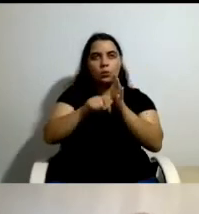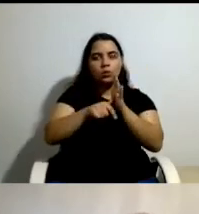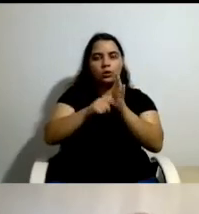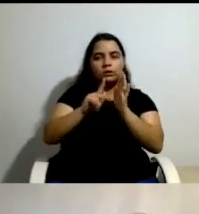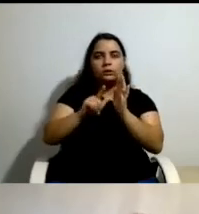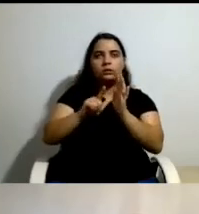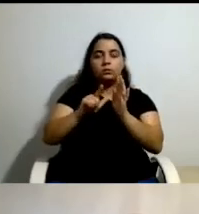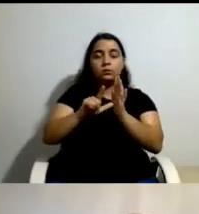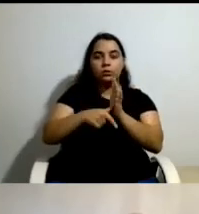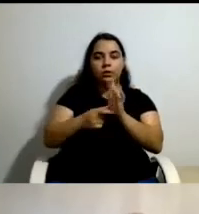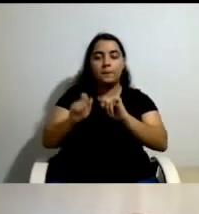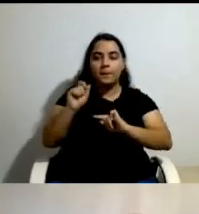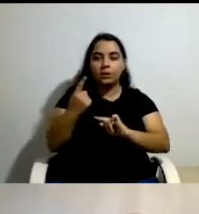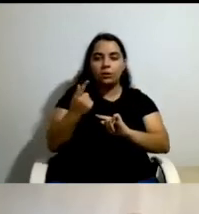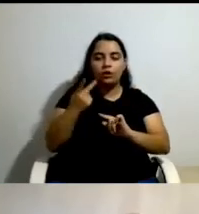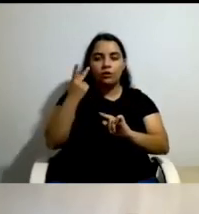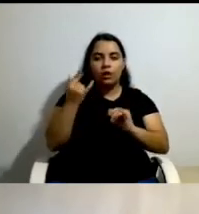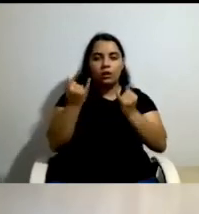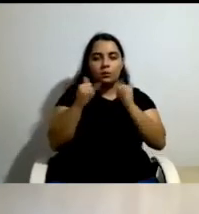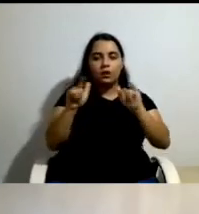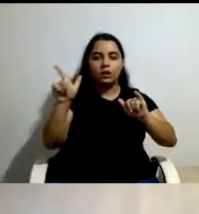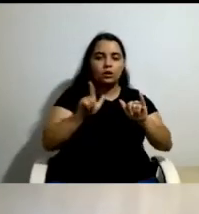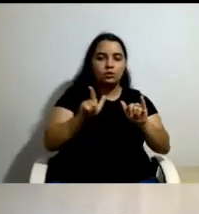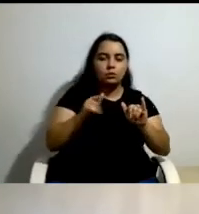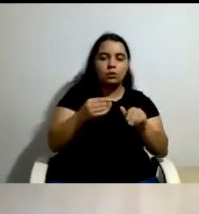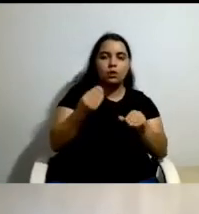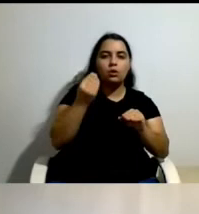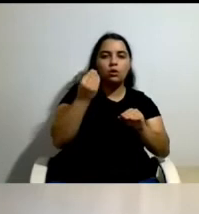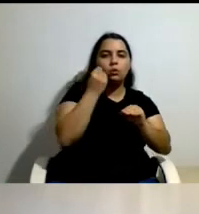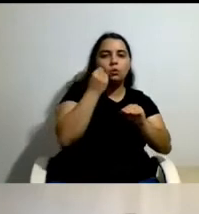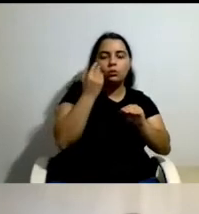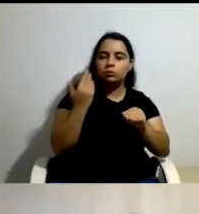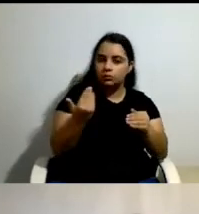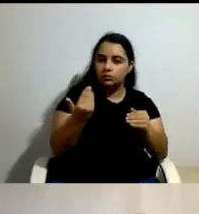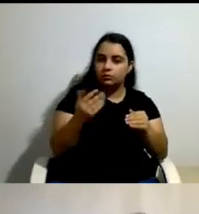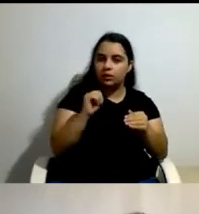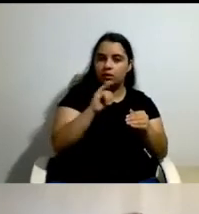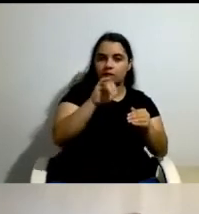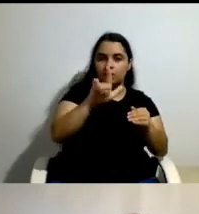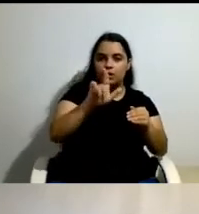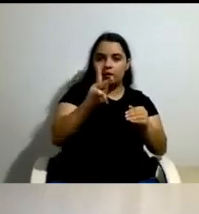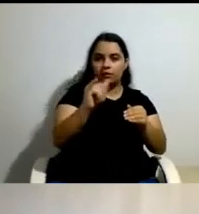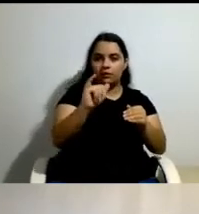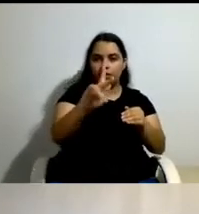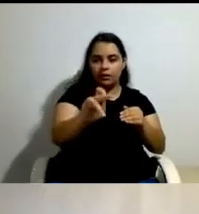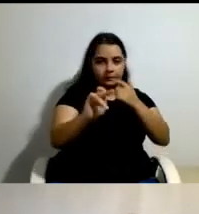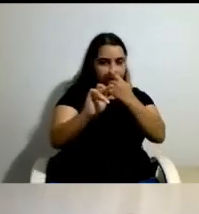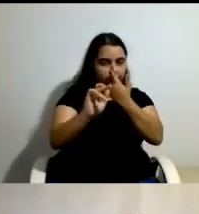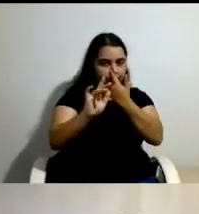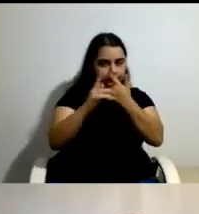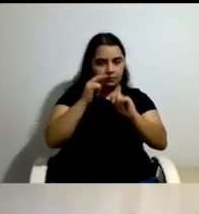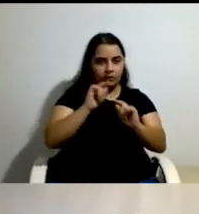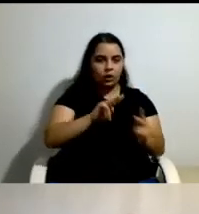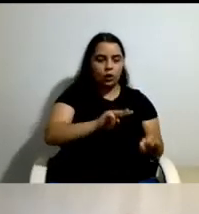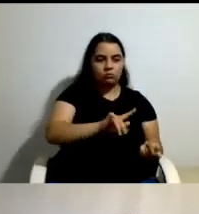em Lisboa. A Silvia fez um pouco esta transição entre